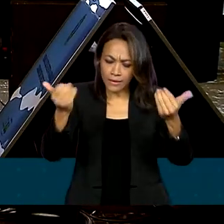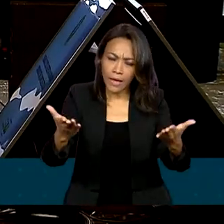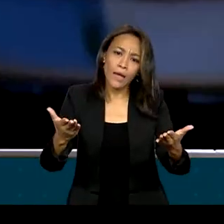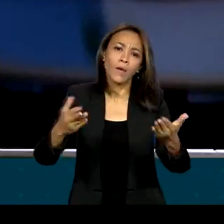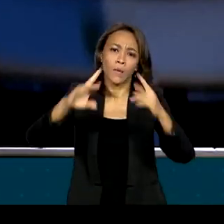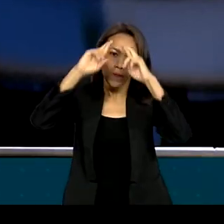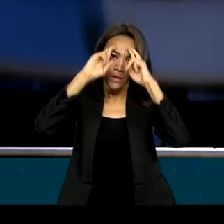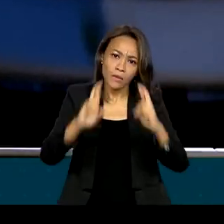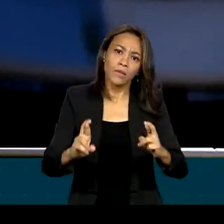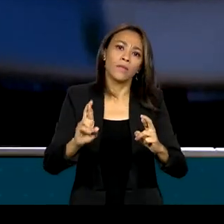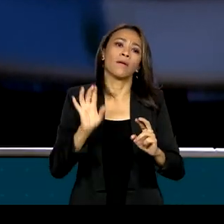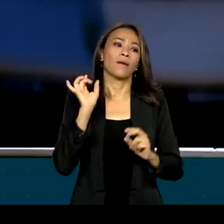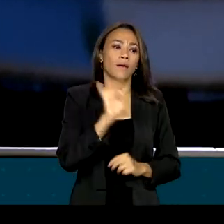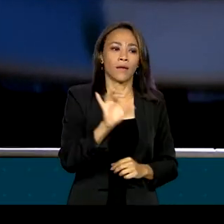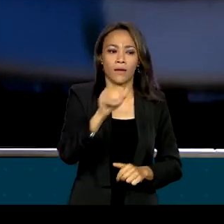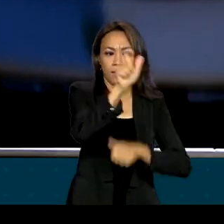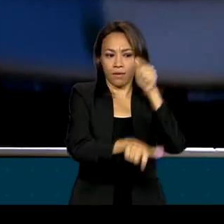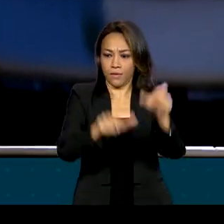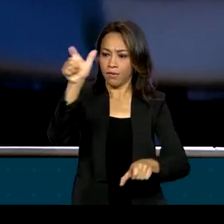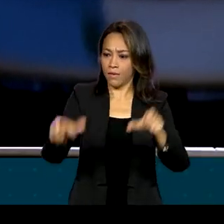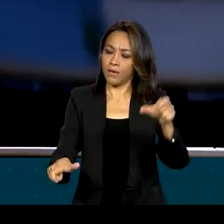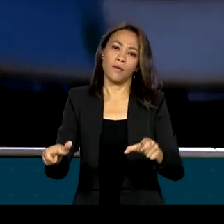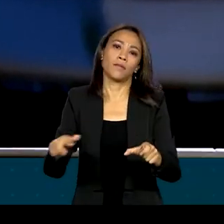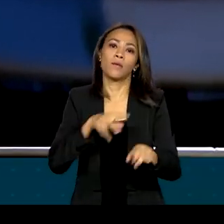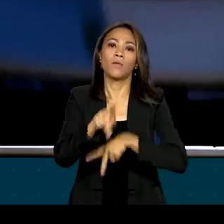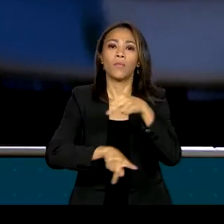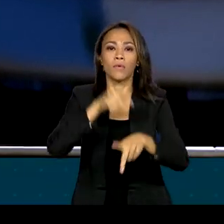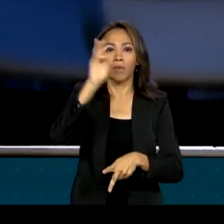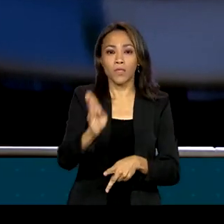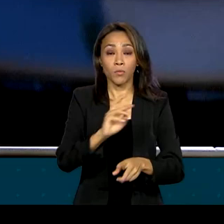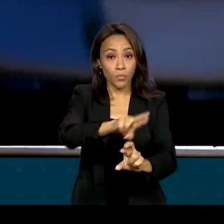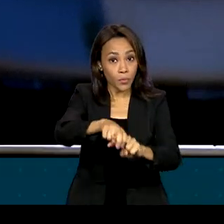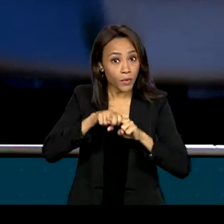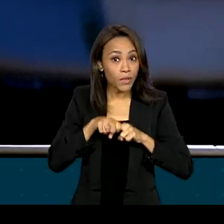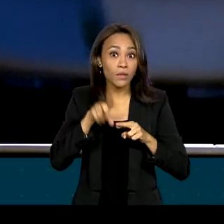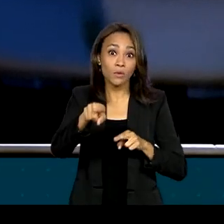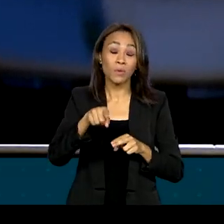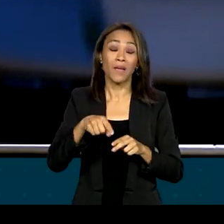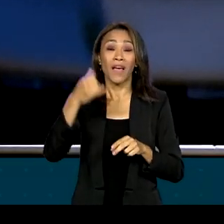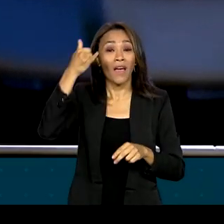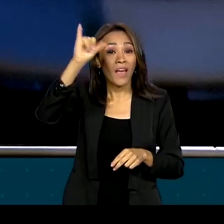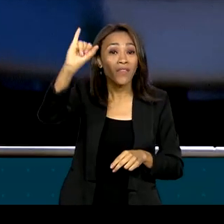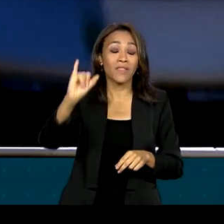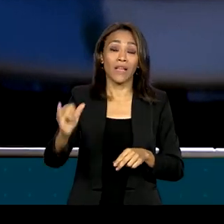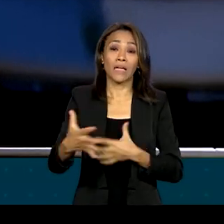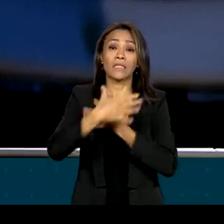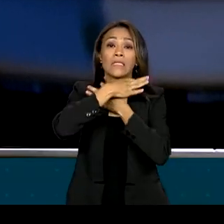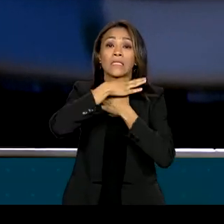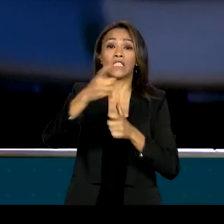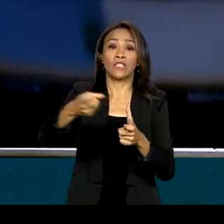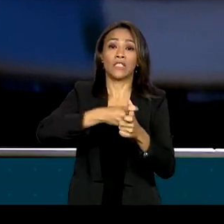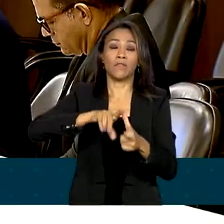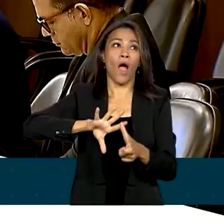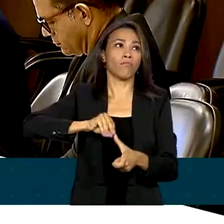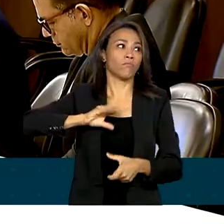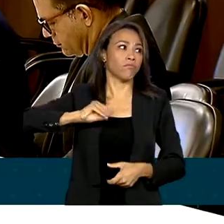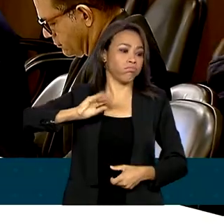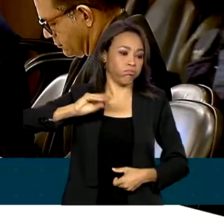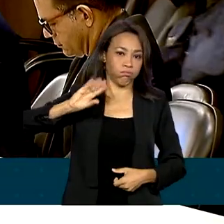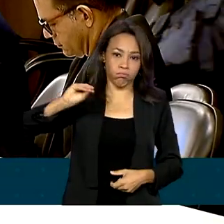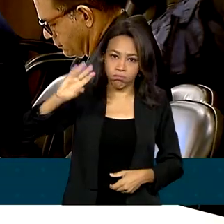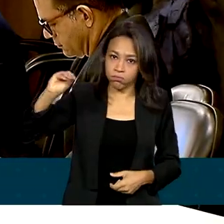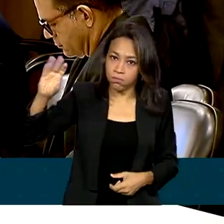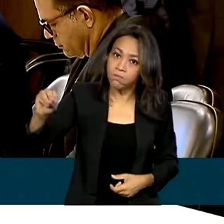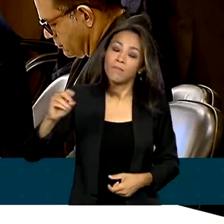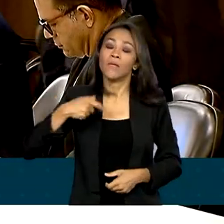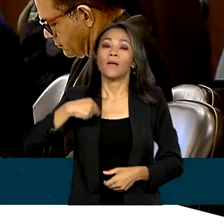brasileiro. Daí, a necessidade de atuar no combate ao superendividamento da população, com soluções